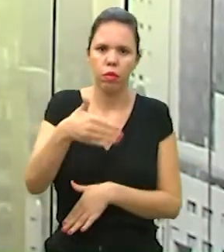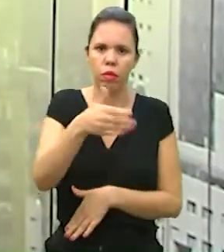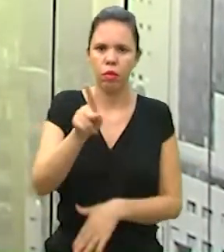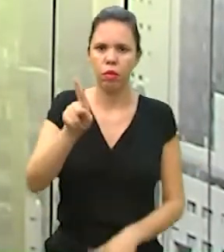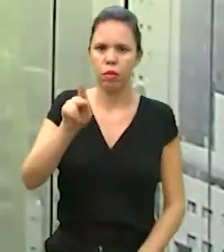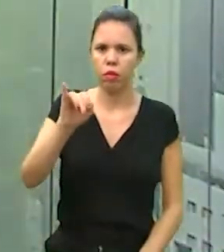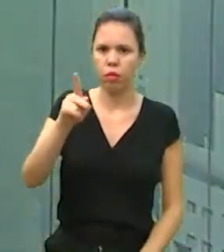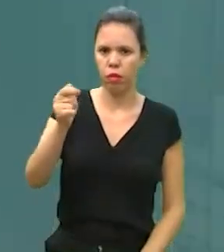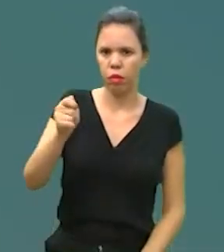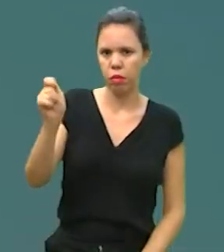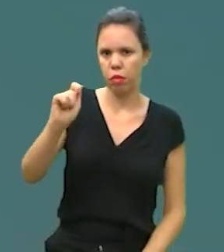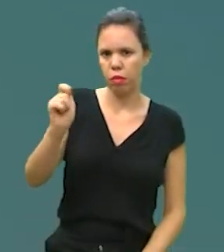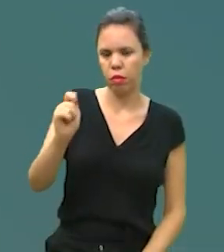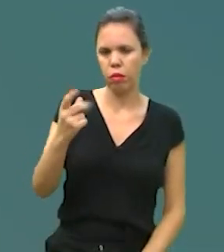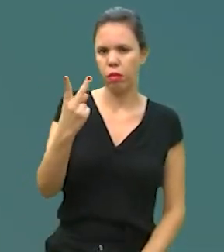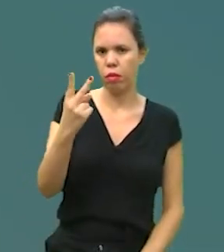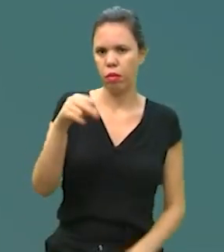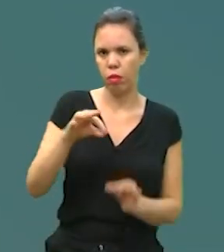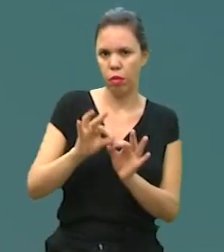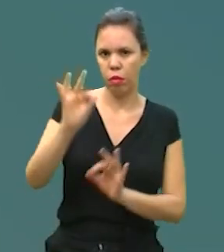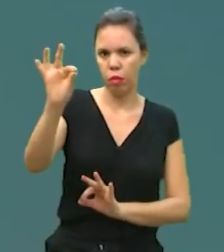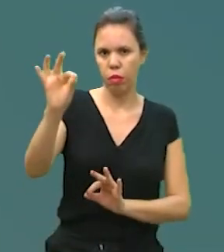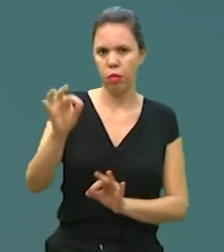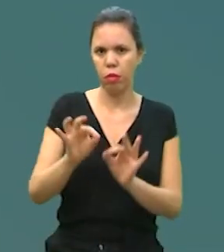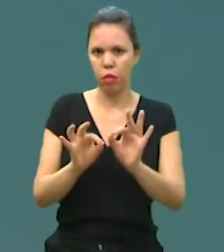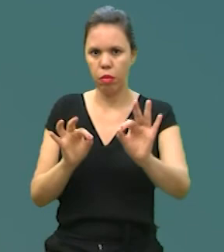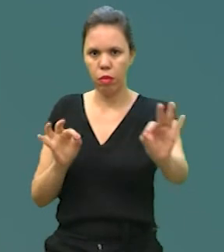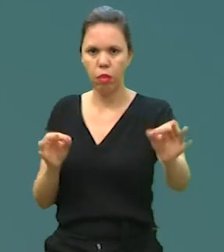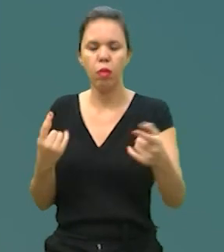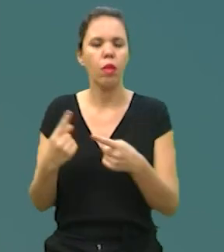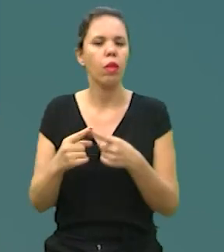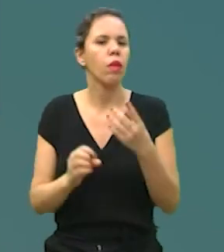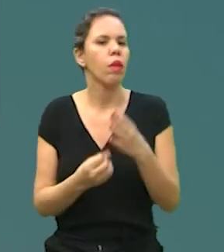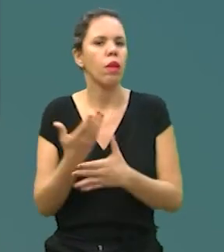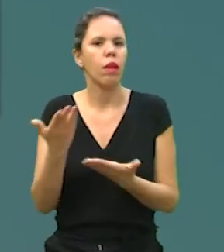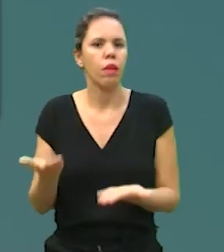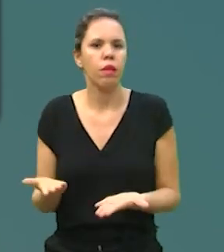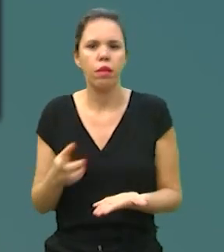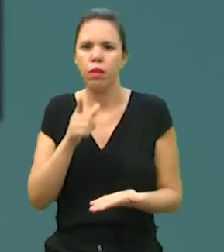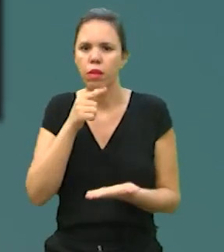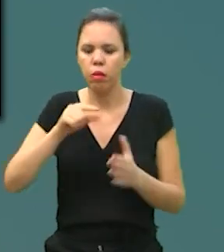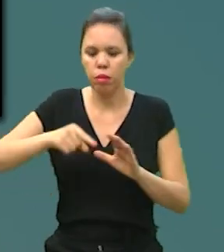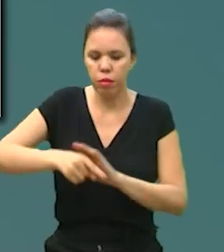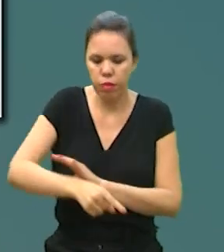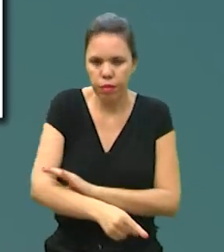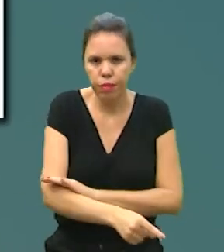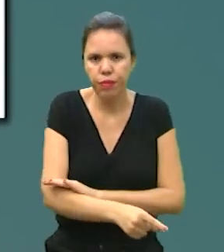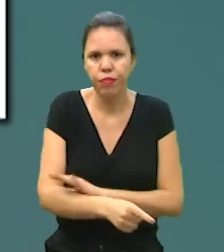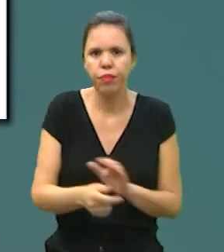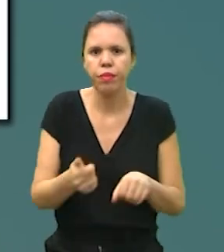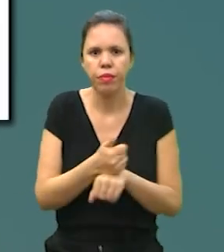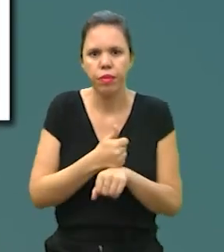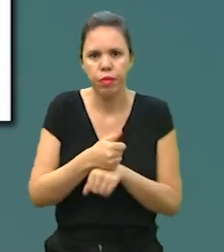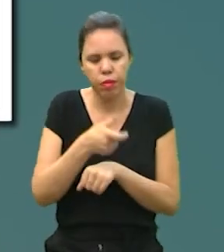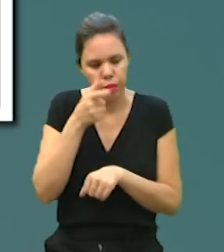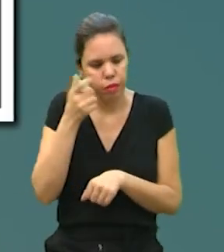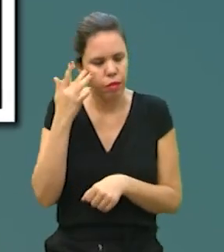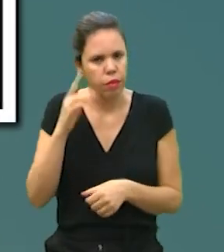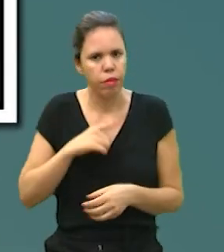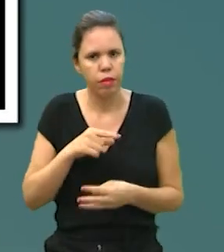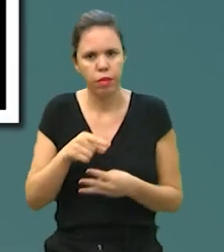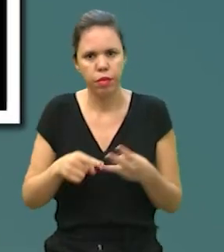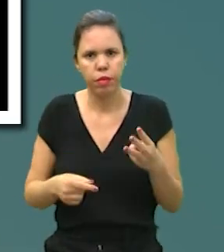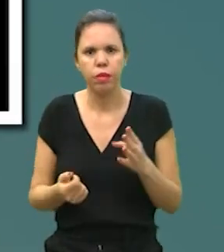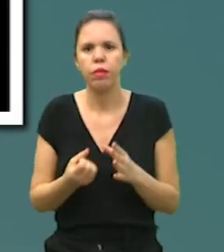tubarão pipa, que pode chegar a dois metros de comprimento. E por que isso acontece? Lá em águas profundas, onde os cientistas estimam